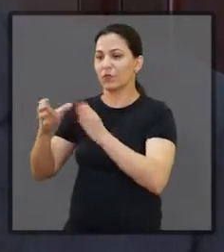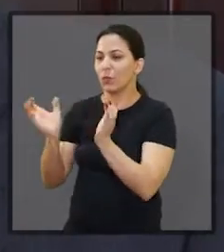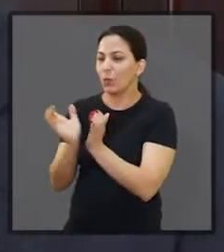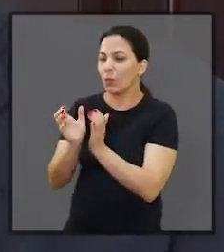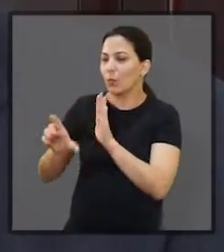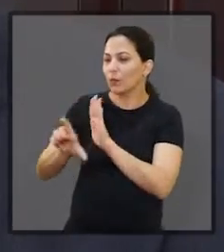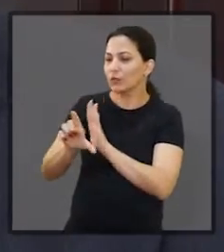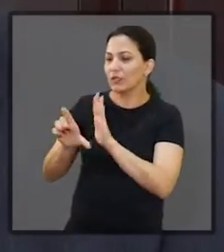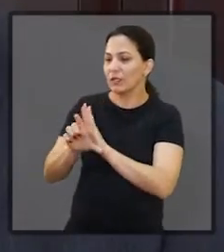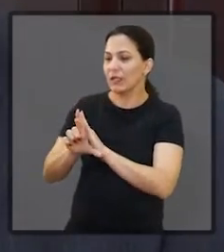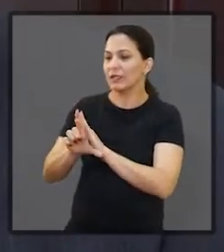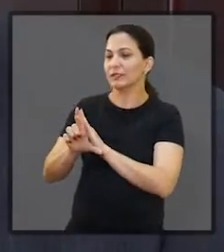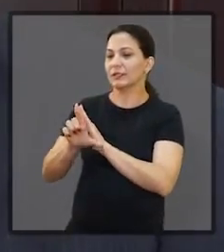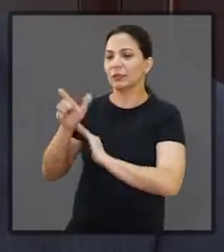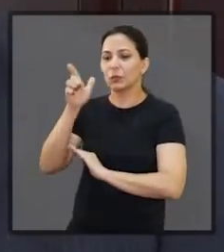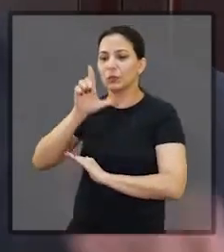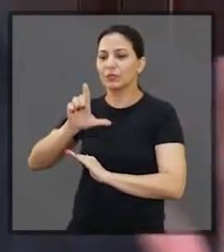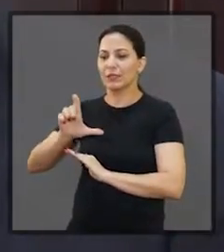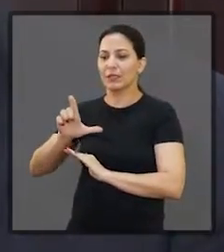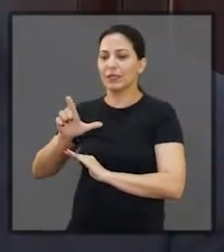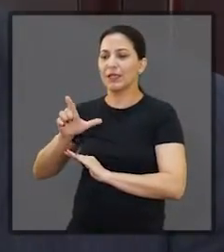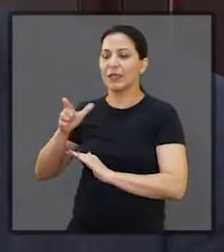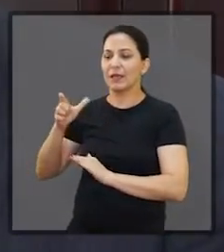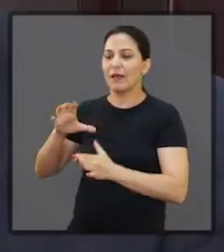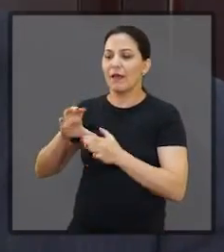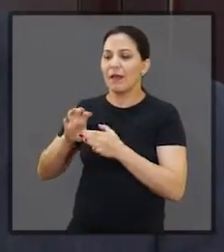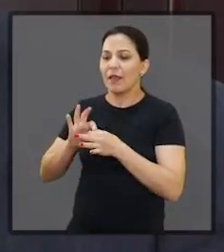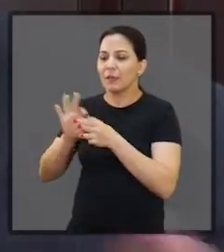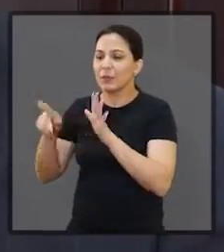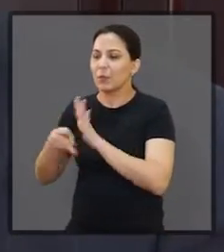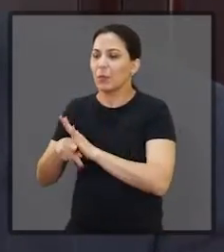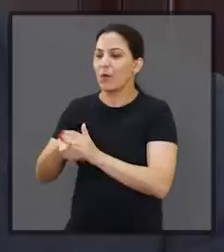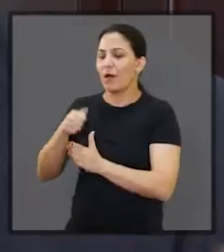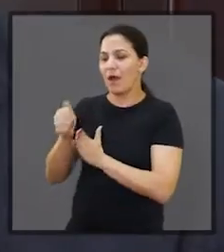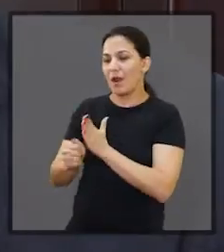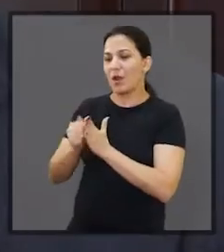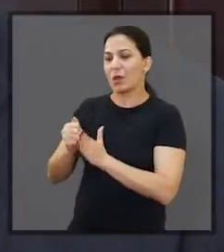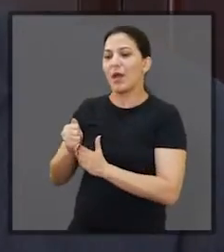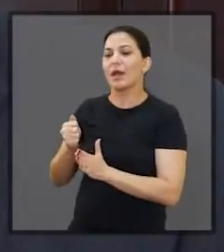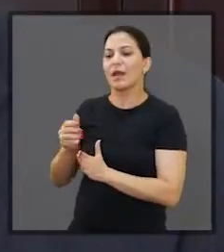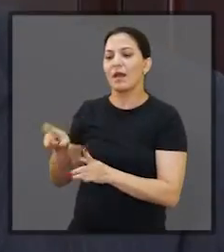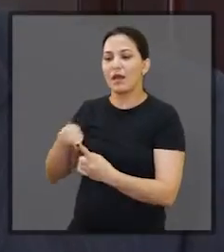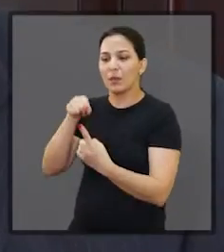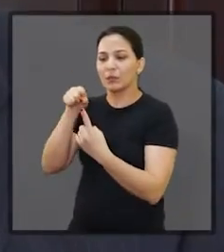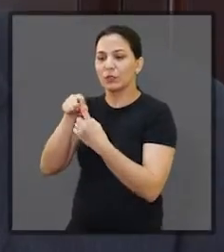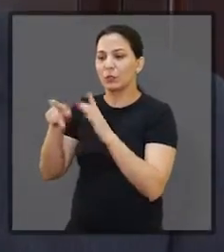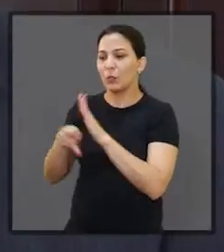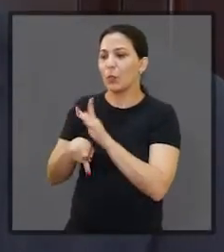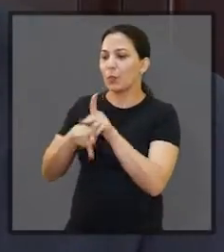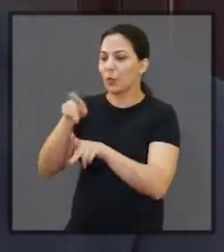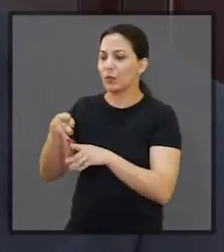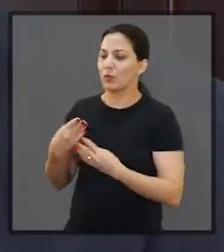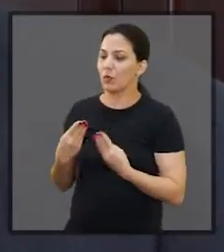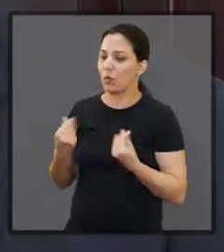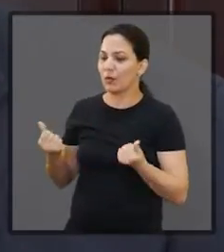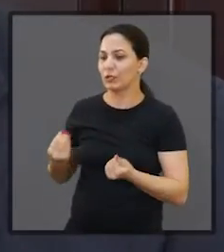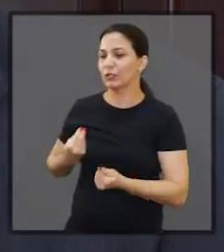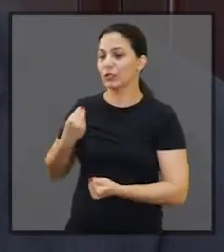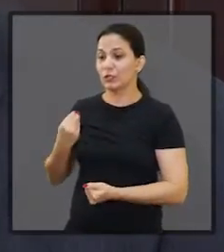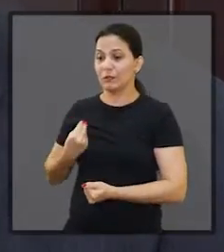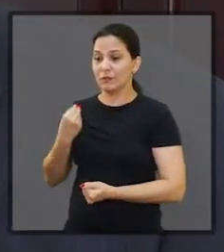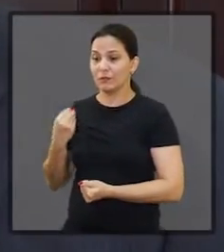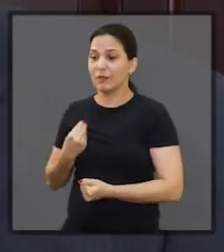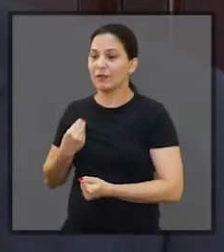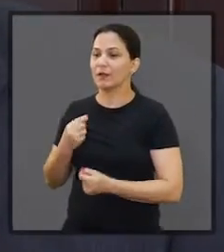construído o conjunto de leis que permitem a superação desses obstáculos e a construção da Araraquara que todos almejamos, que possa garantir